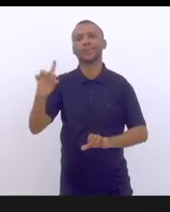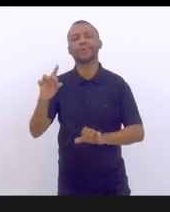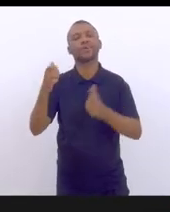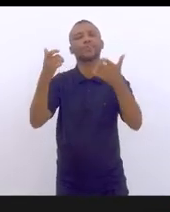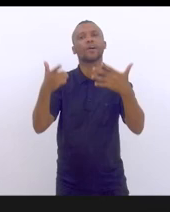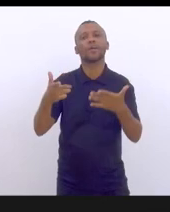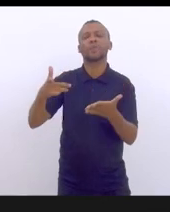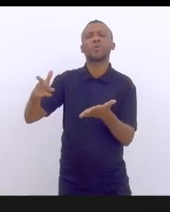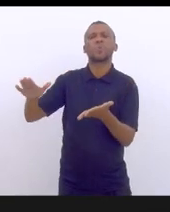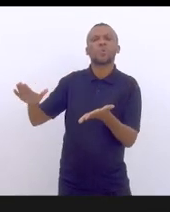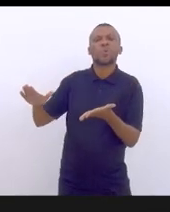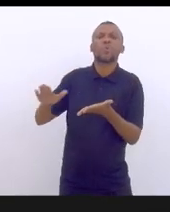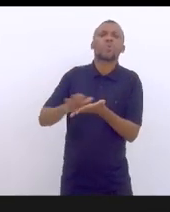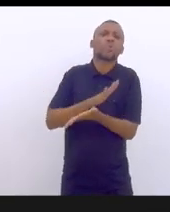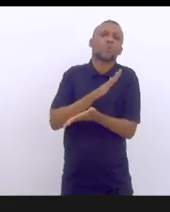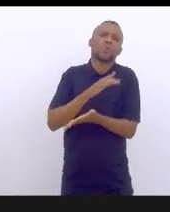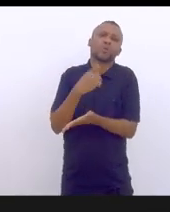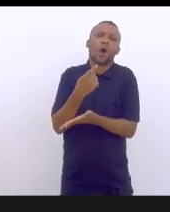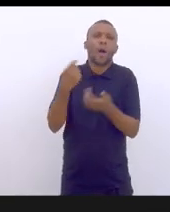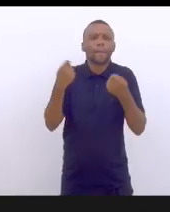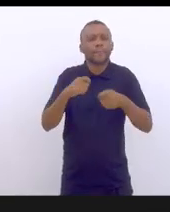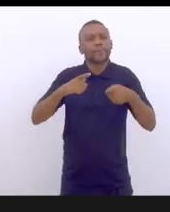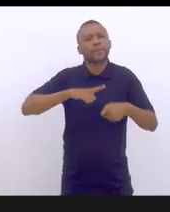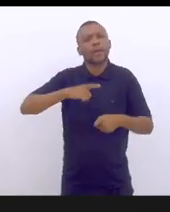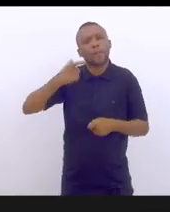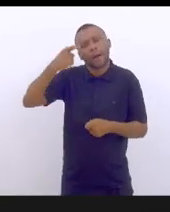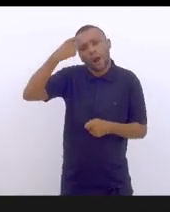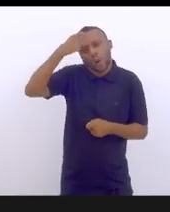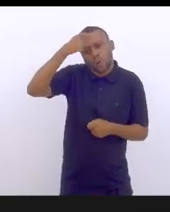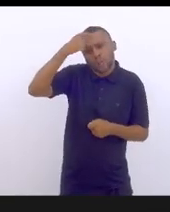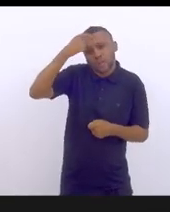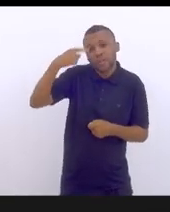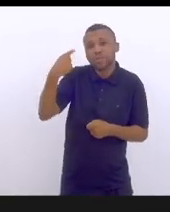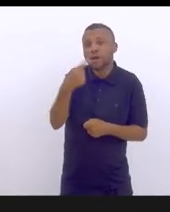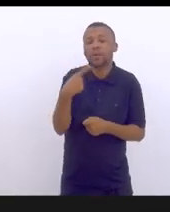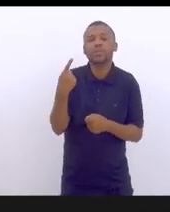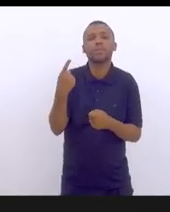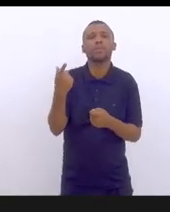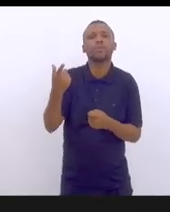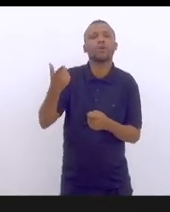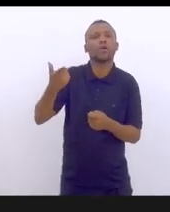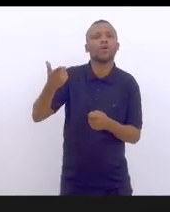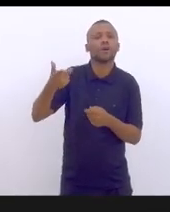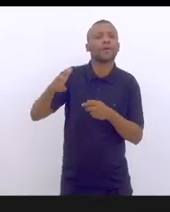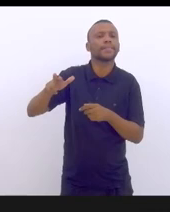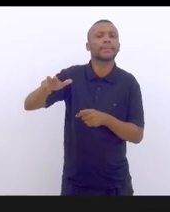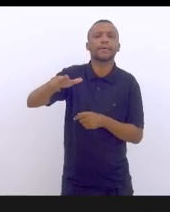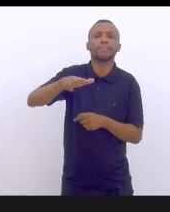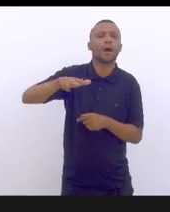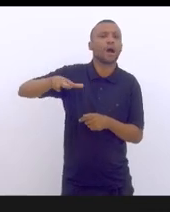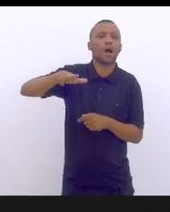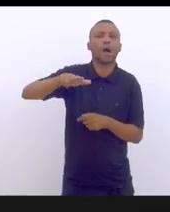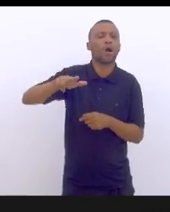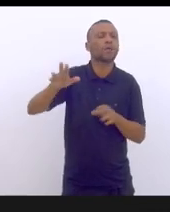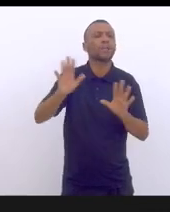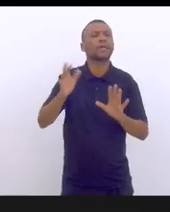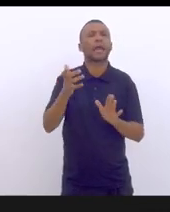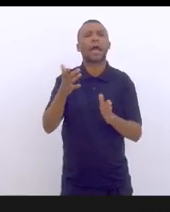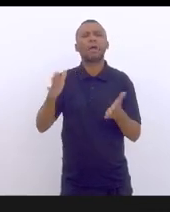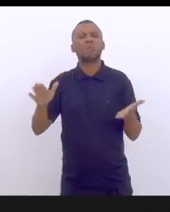Acho que nós precisamos ter uma consciência de que somos irmãos. Ninguém pode querer estirpar